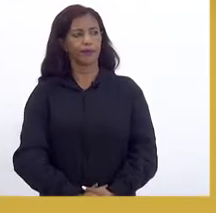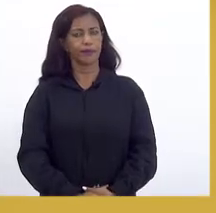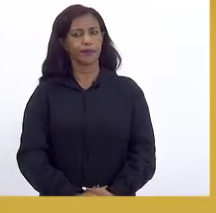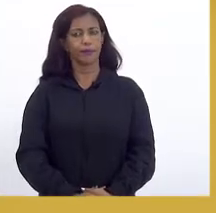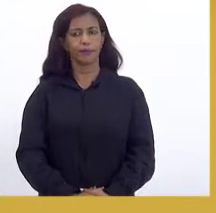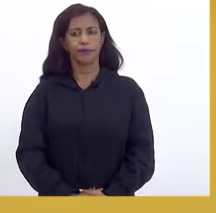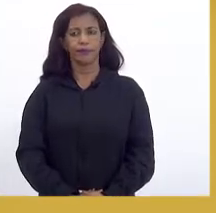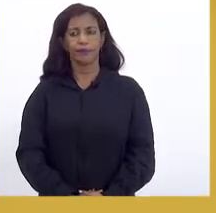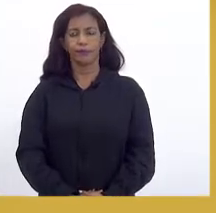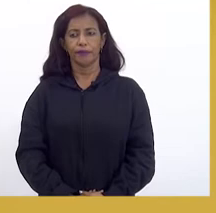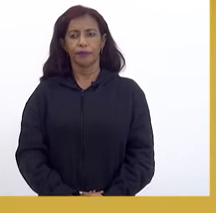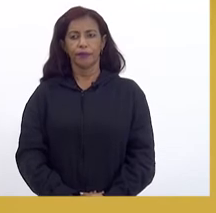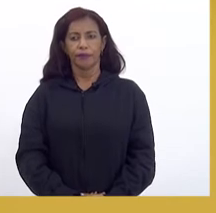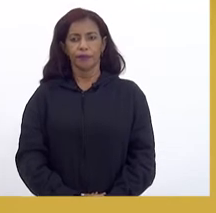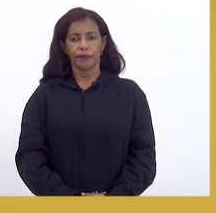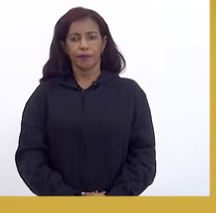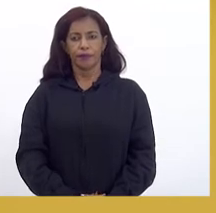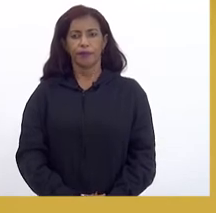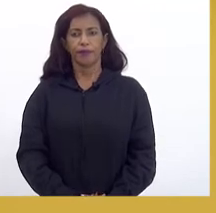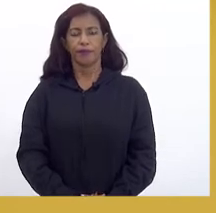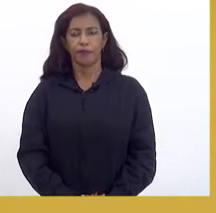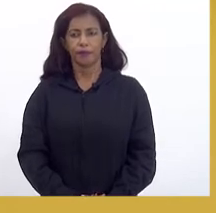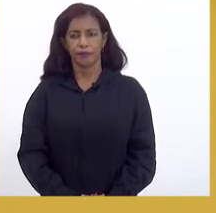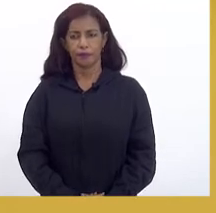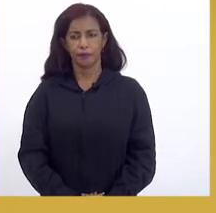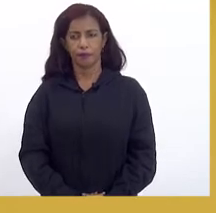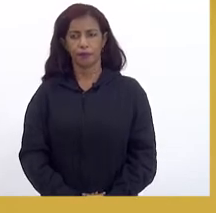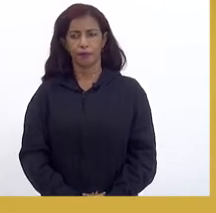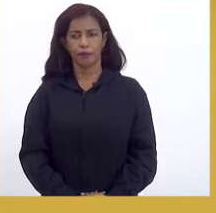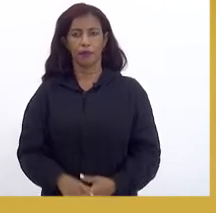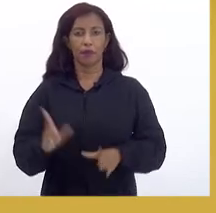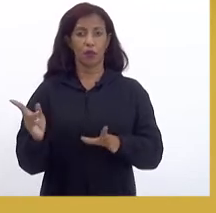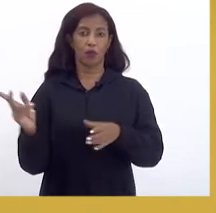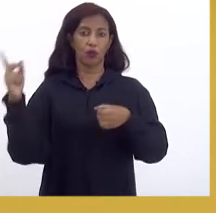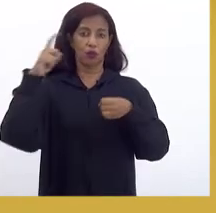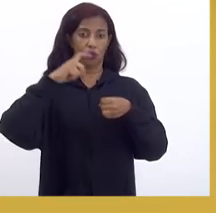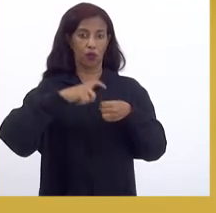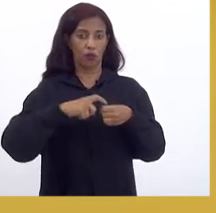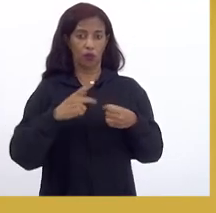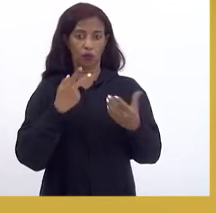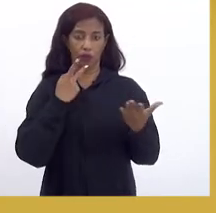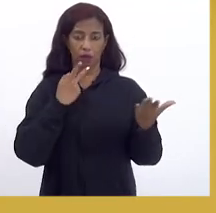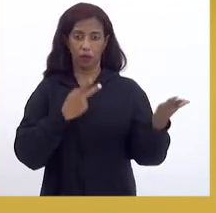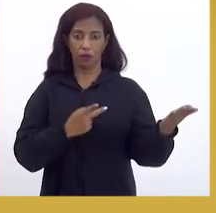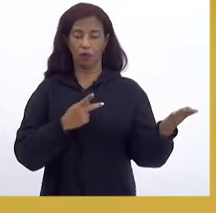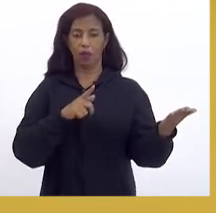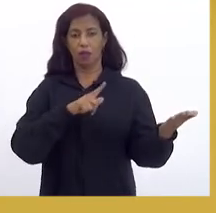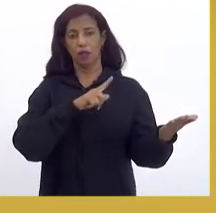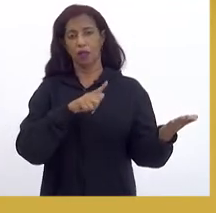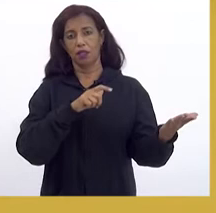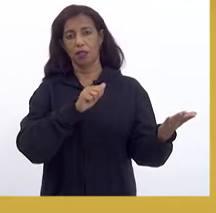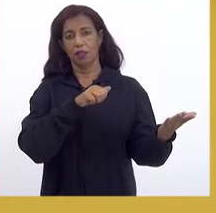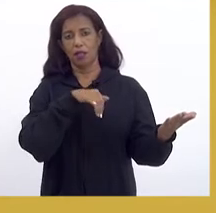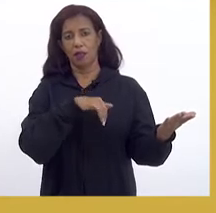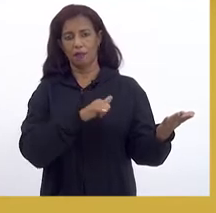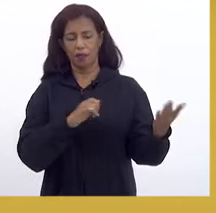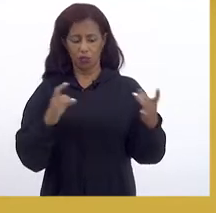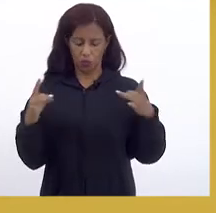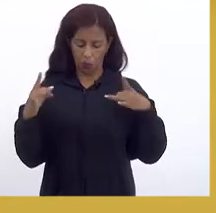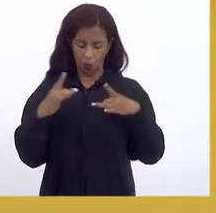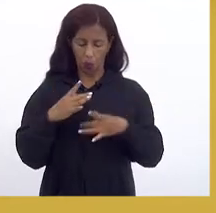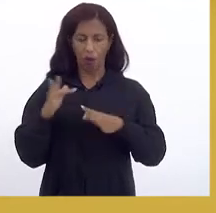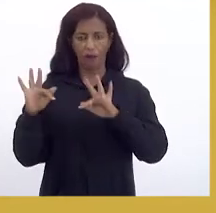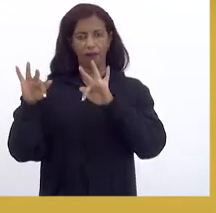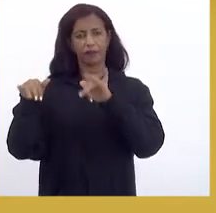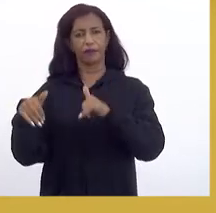Para isso Vou retornar A palavra Para o Zamit E me coloco A disposição Ao final Da